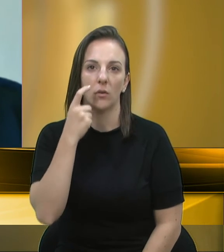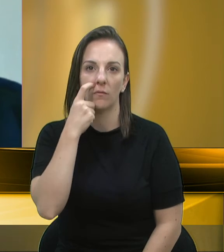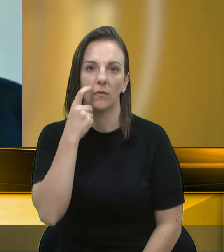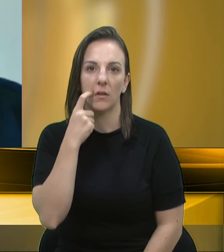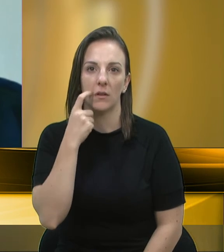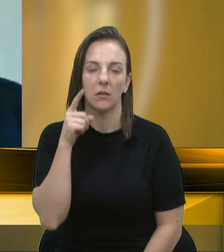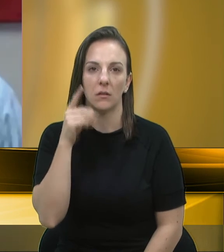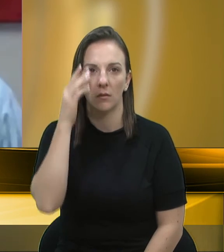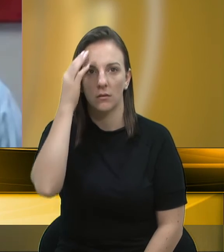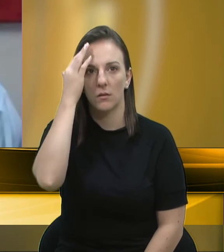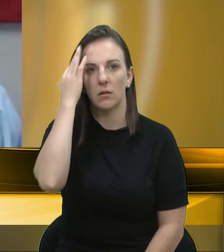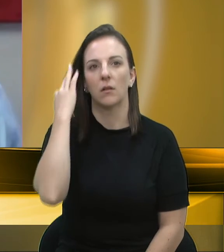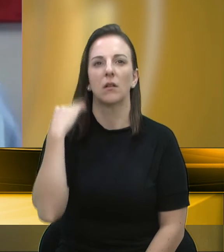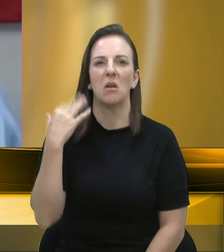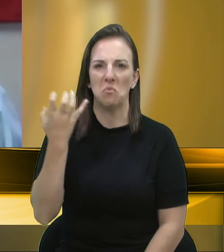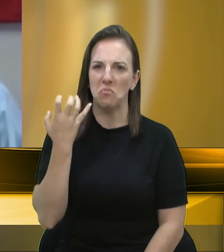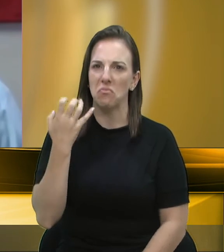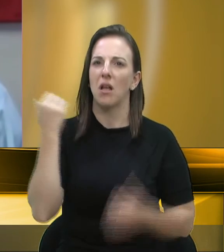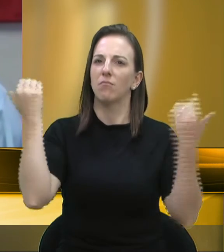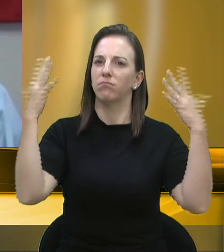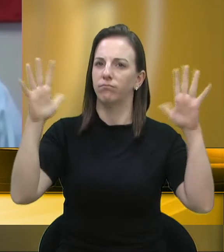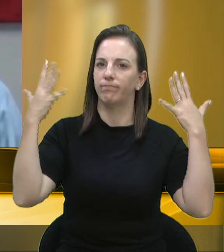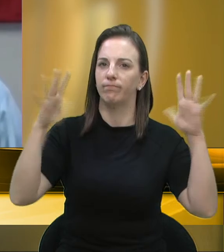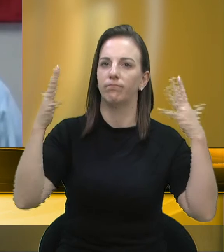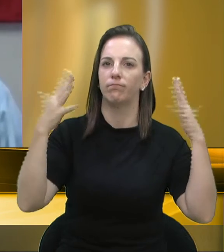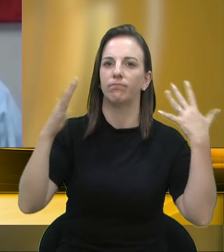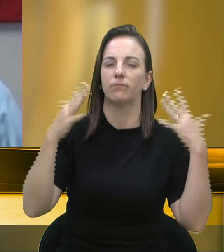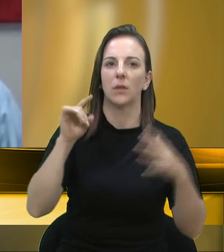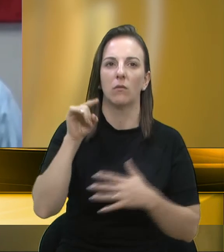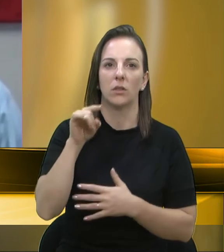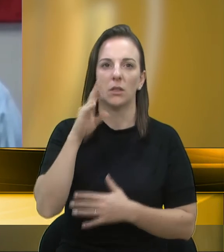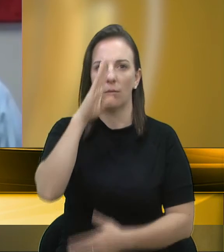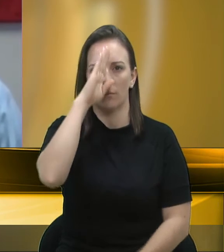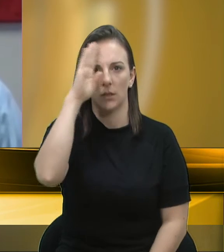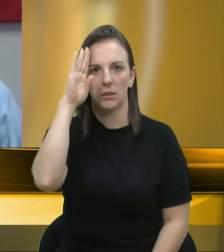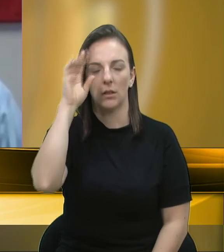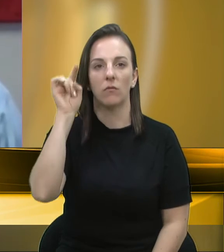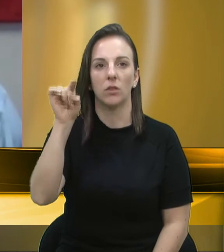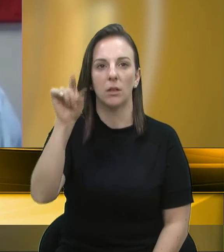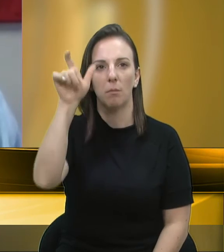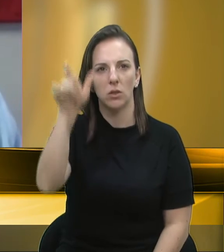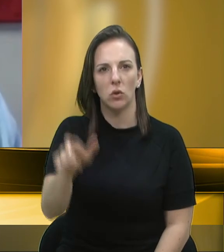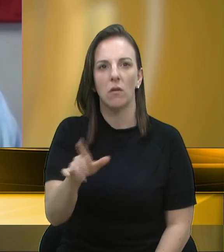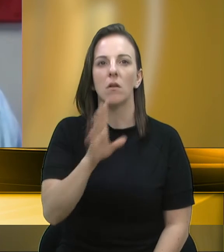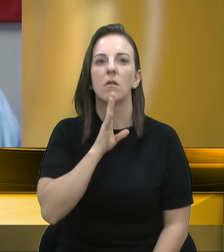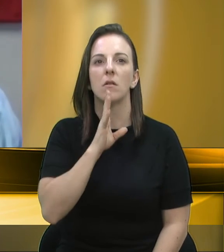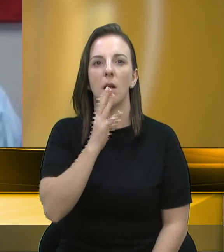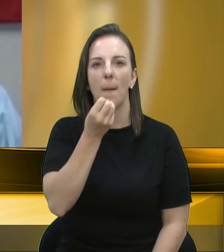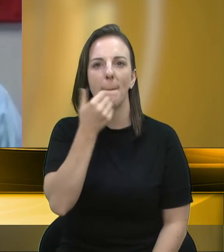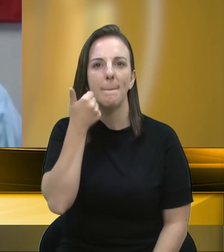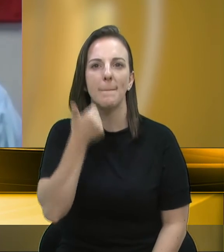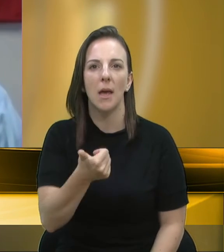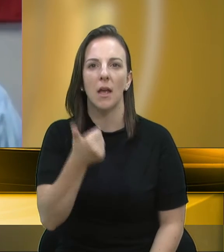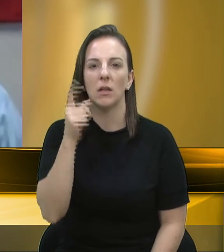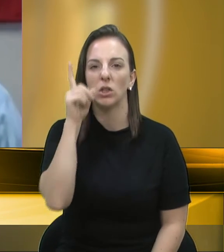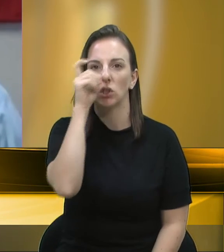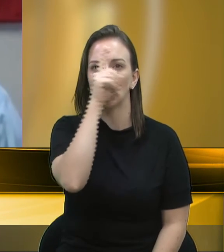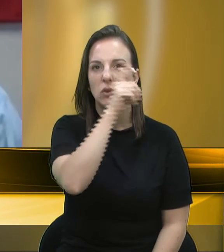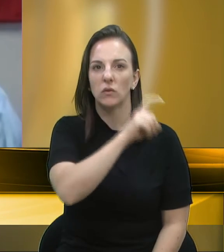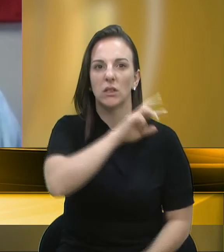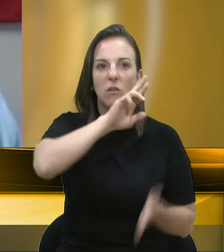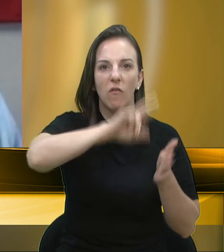Não, quero te parabenizar, vice-líder do governo Bressan. Você é um cara que conhece bem a dificuldade que